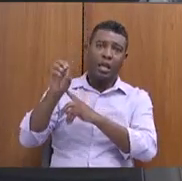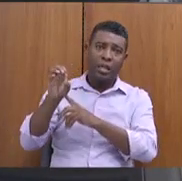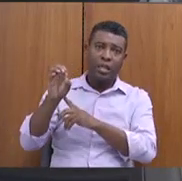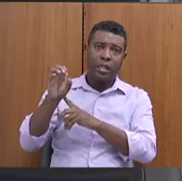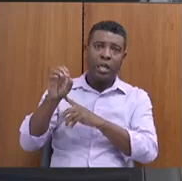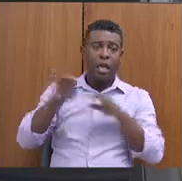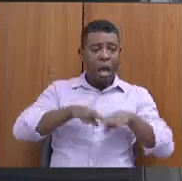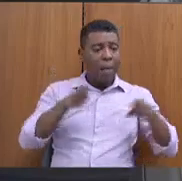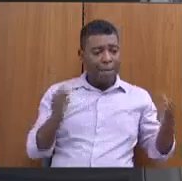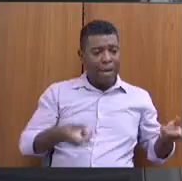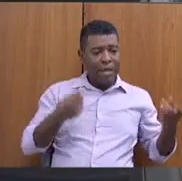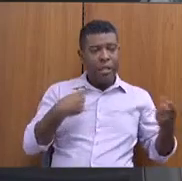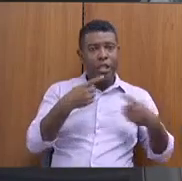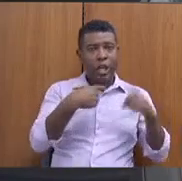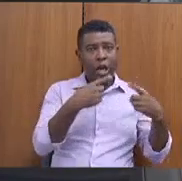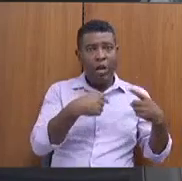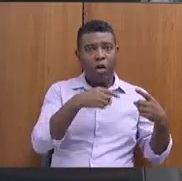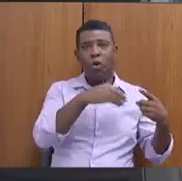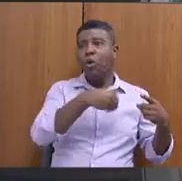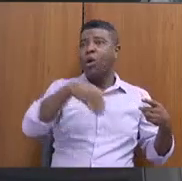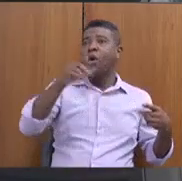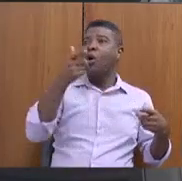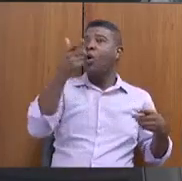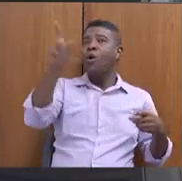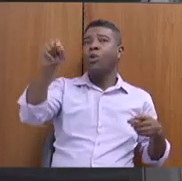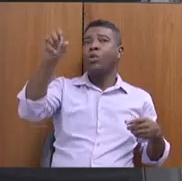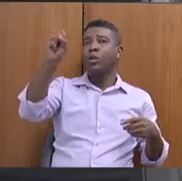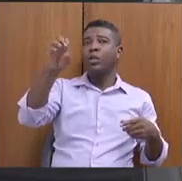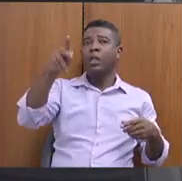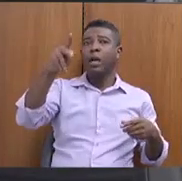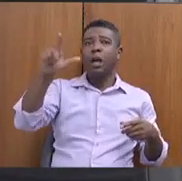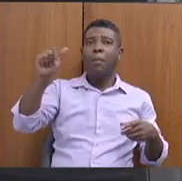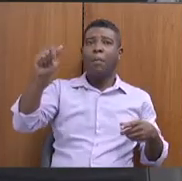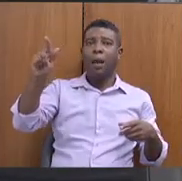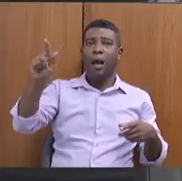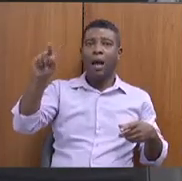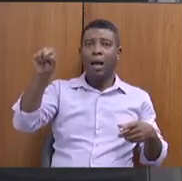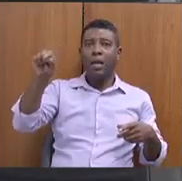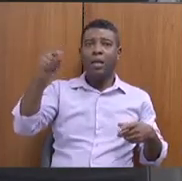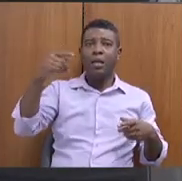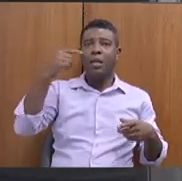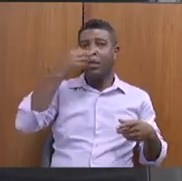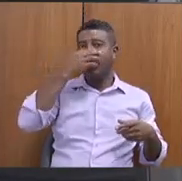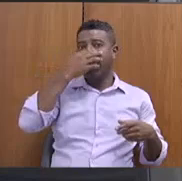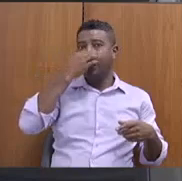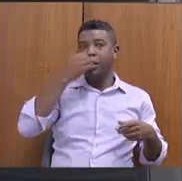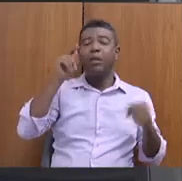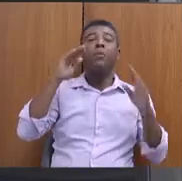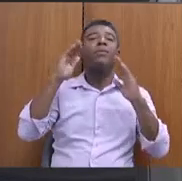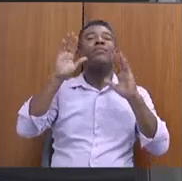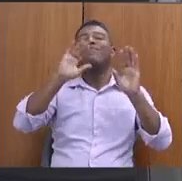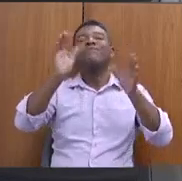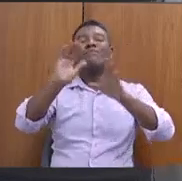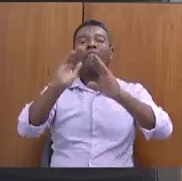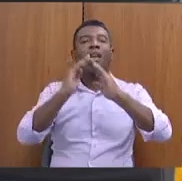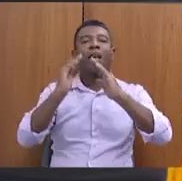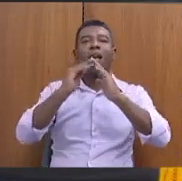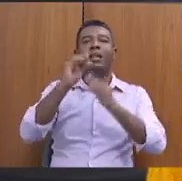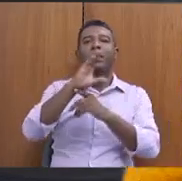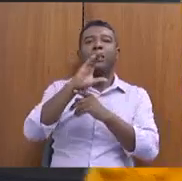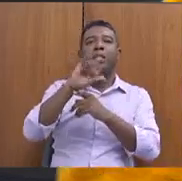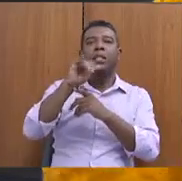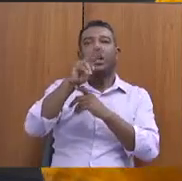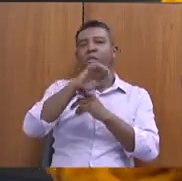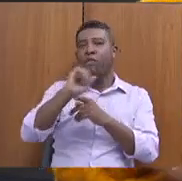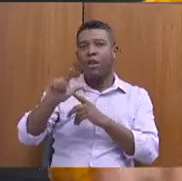diálogo foi enviada para outro espaço, para a CEPLAG. CEPLAG, não foi? Não. Não, para a Casa Civil. E a COAB foi